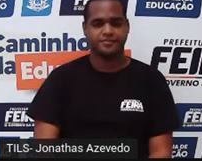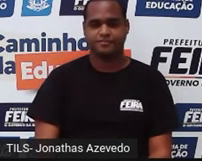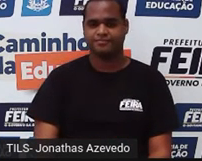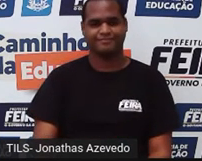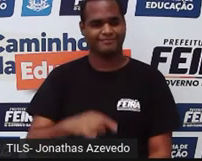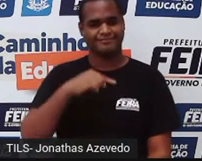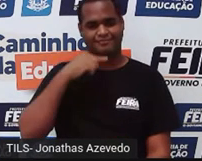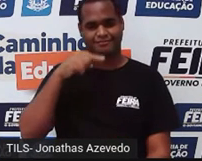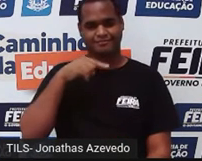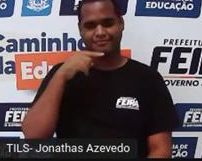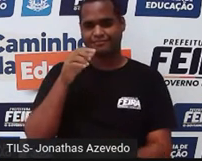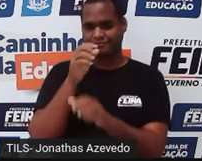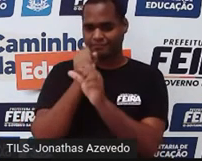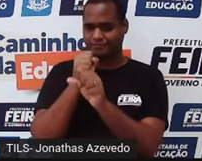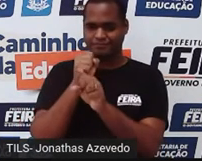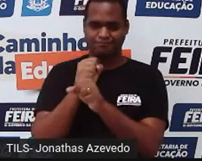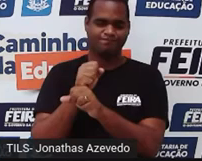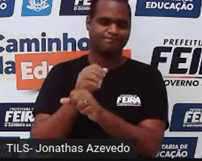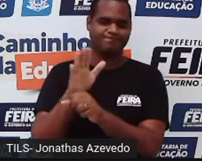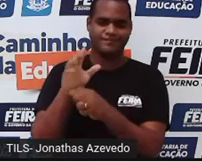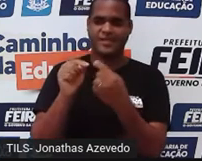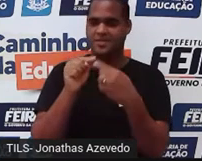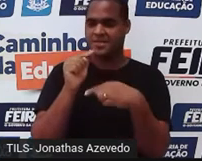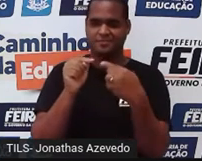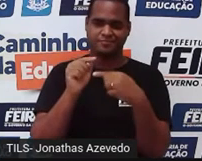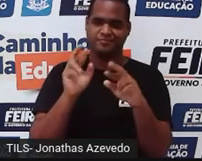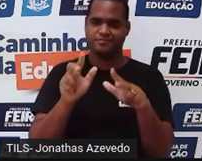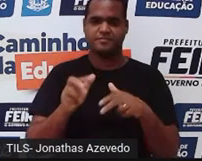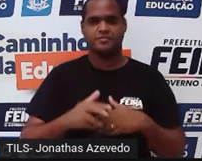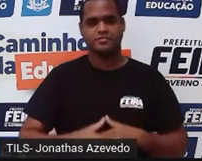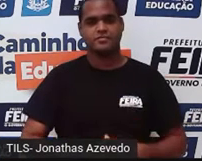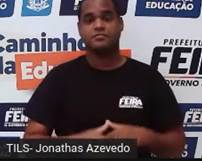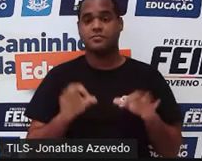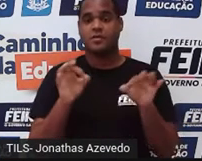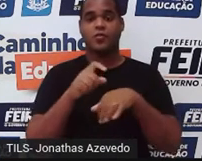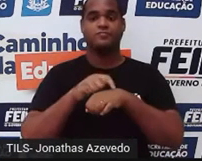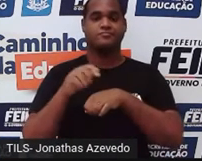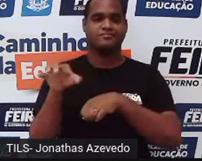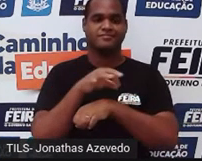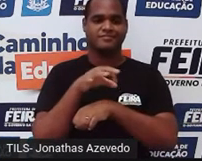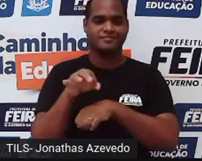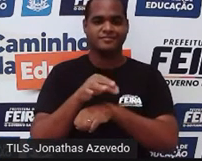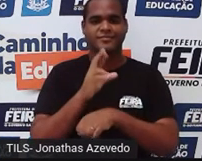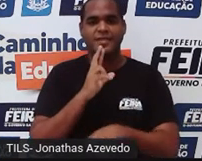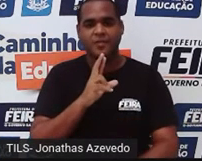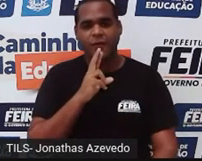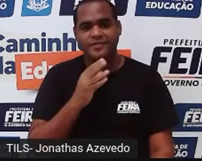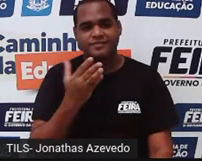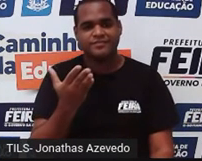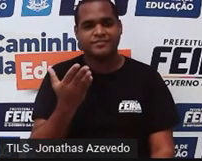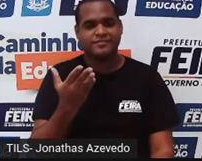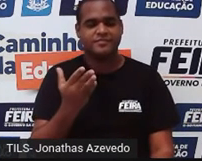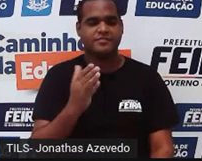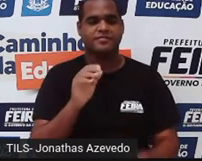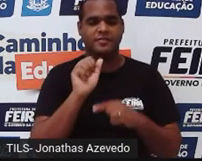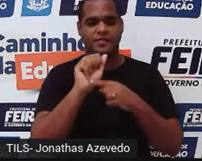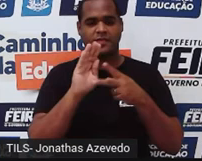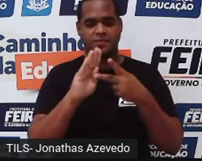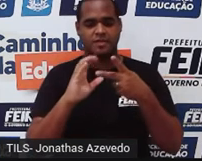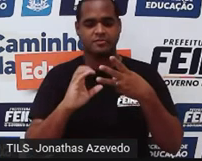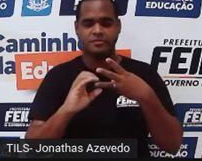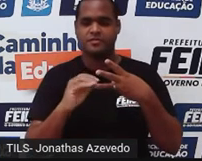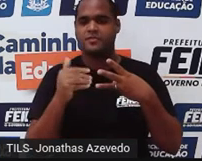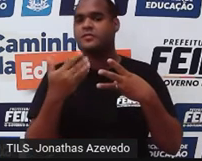não tiver a ver com contagem ali, não é natural. Acabou o tempo, resposta. Vamos